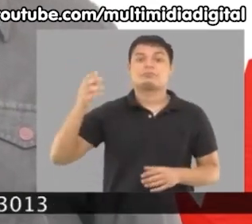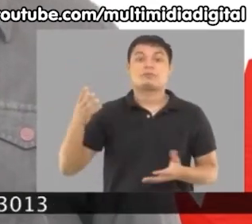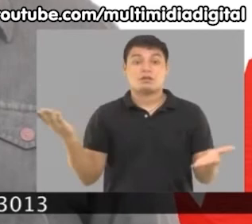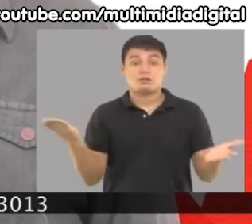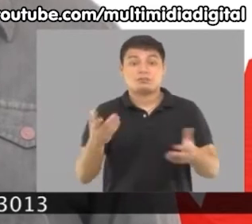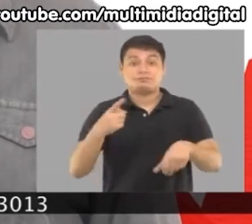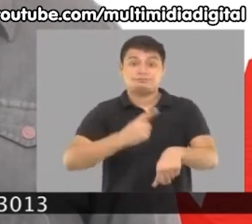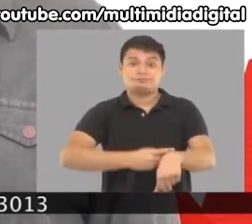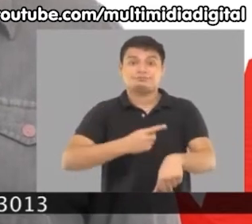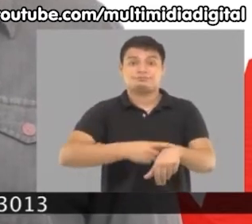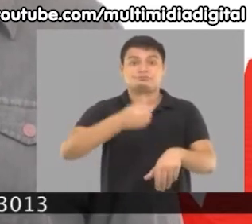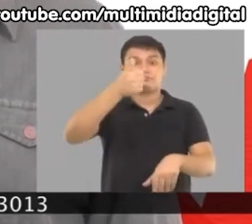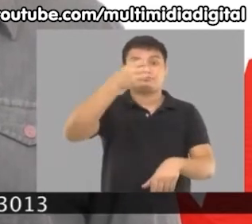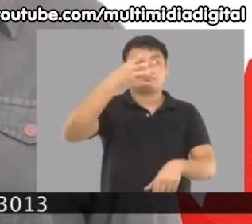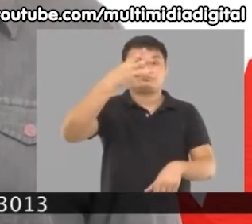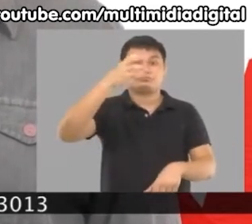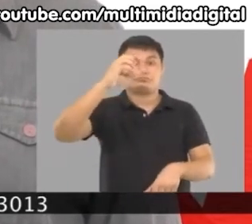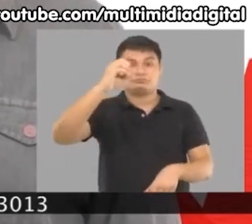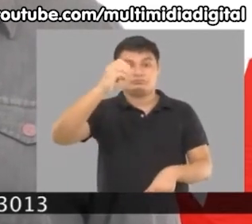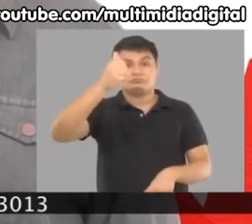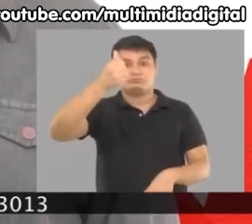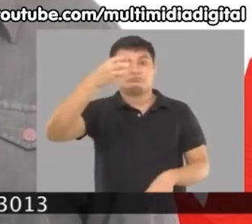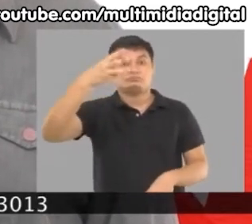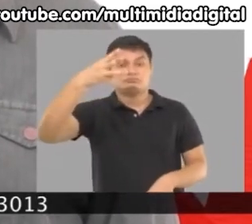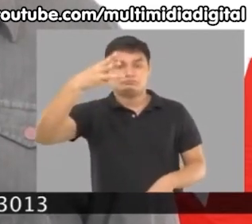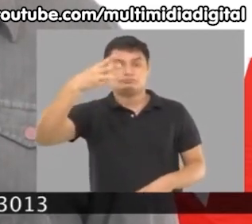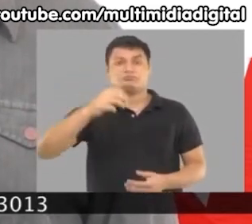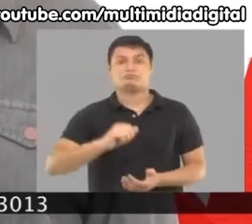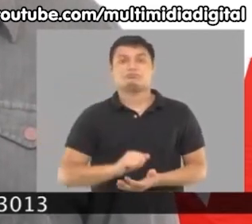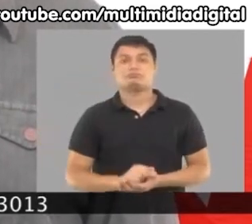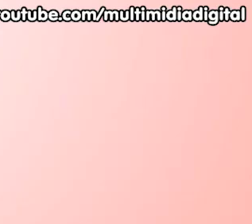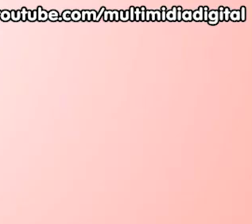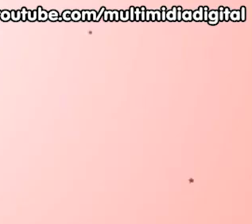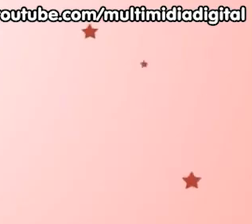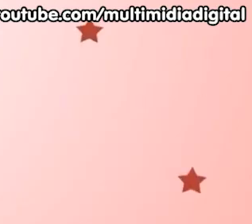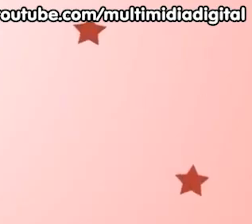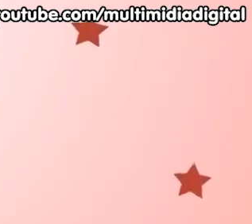A hora é agora. Mineirinho, 3013. Mineirinho, 3013.